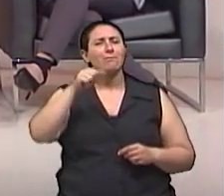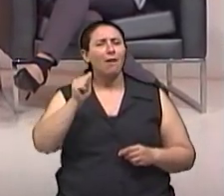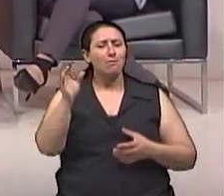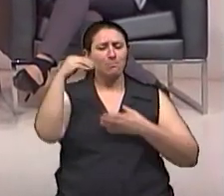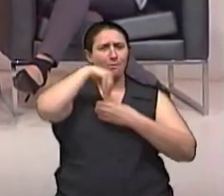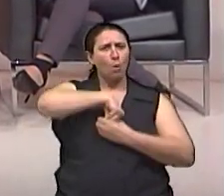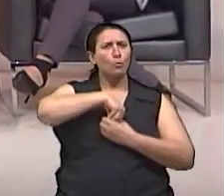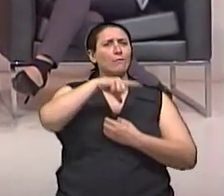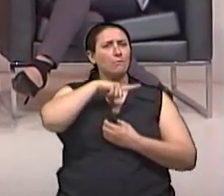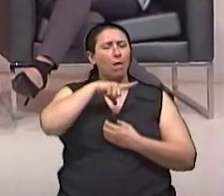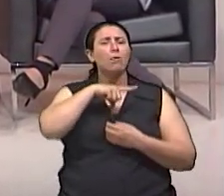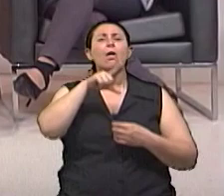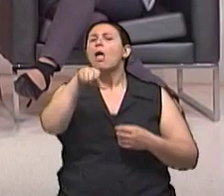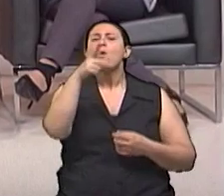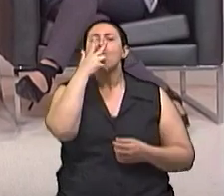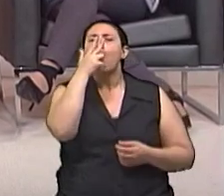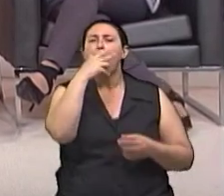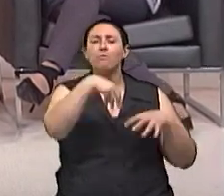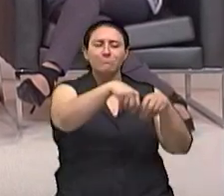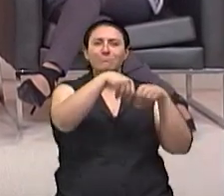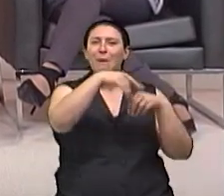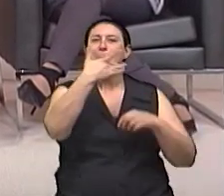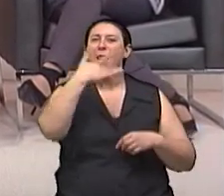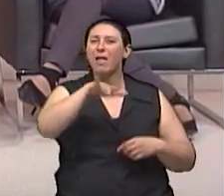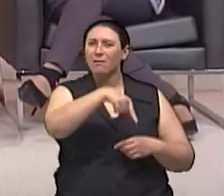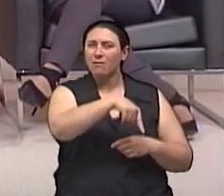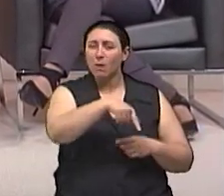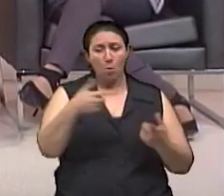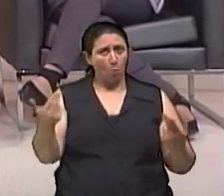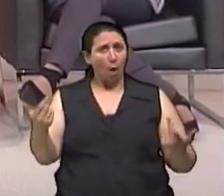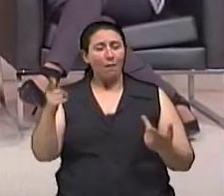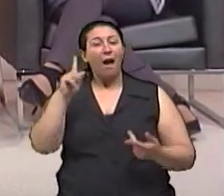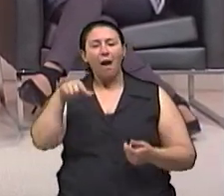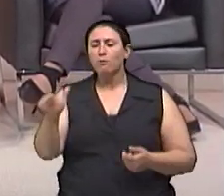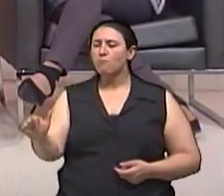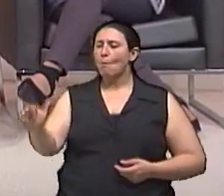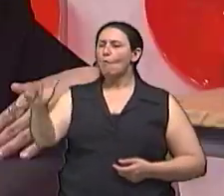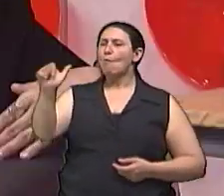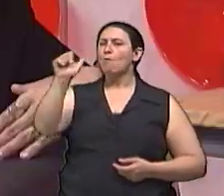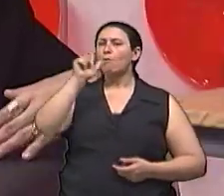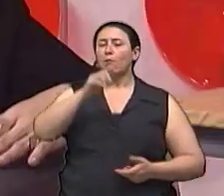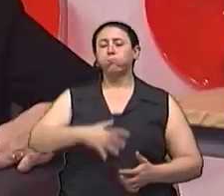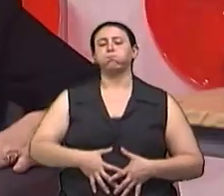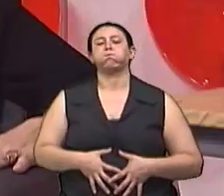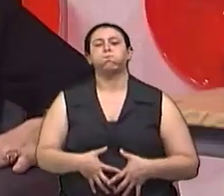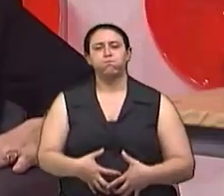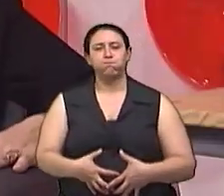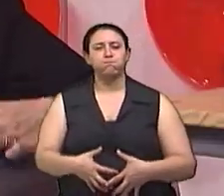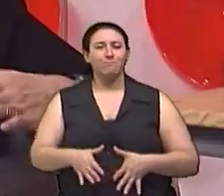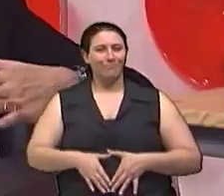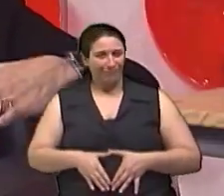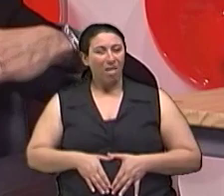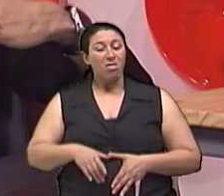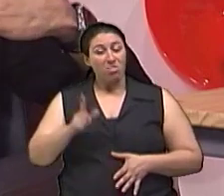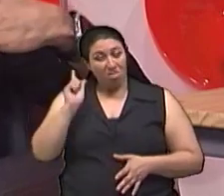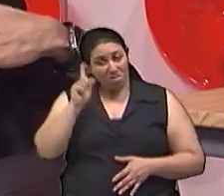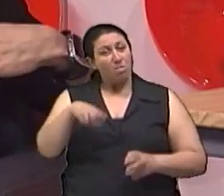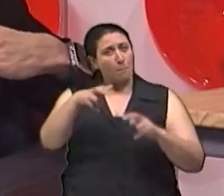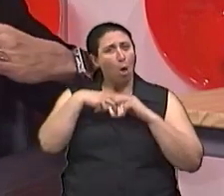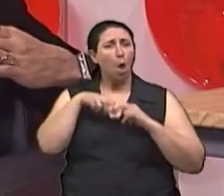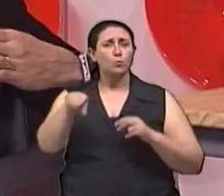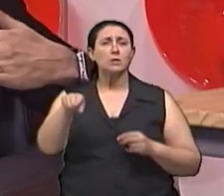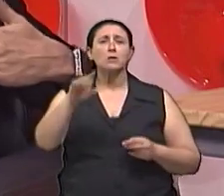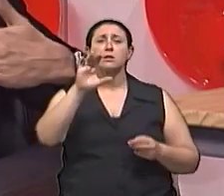que tem na aveia E que causa aqueles estufamentos, aqueles inchaços Perfeito Então, às vezes, as pessoas,